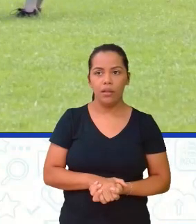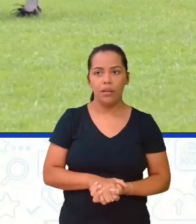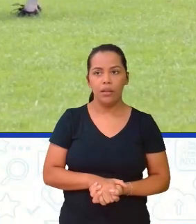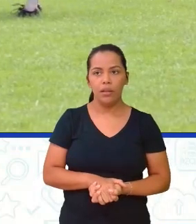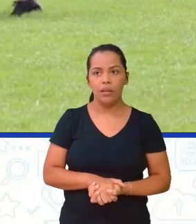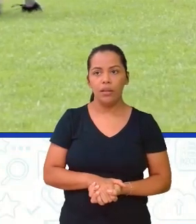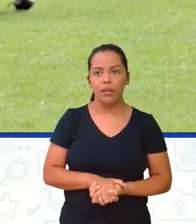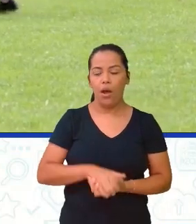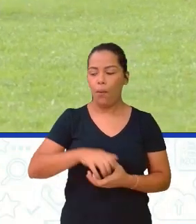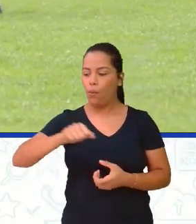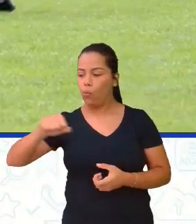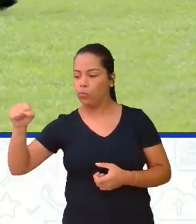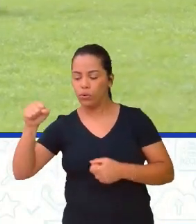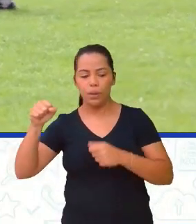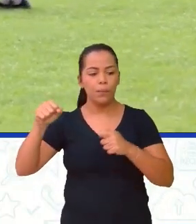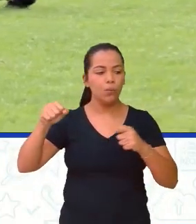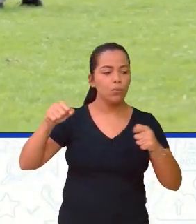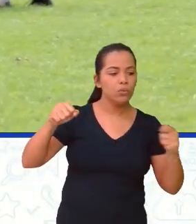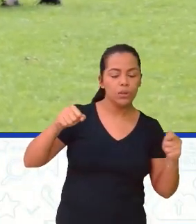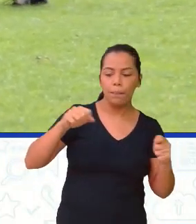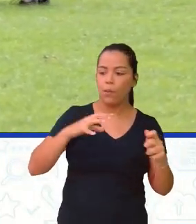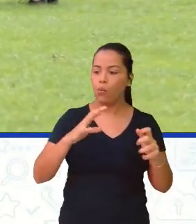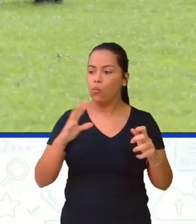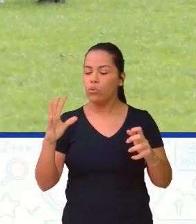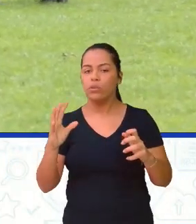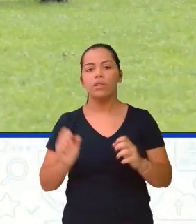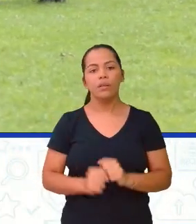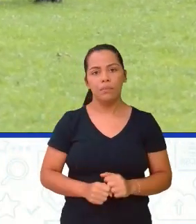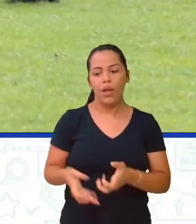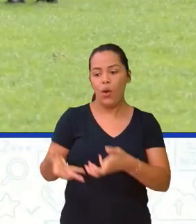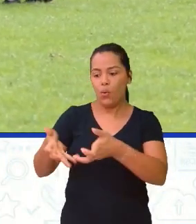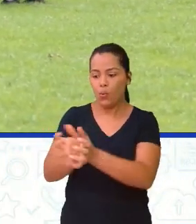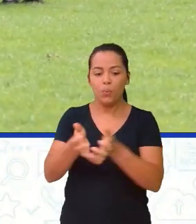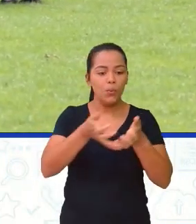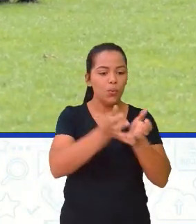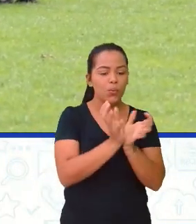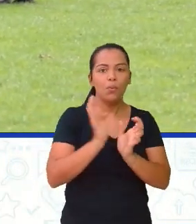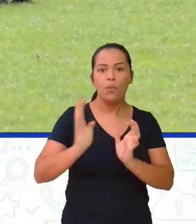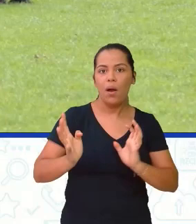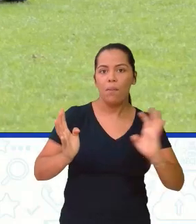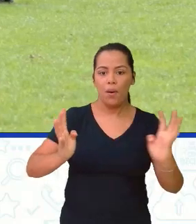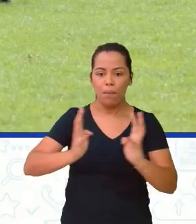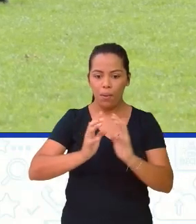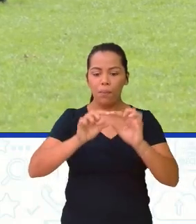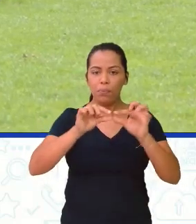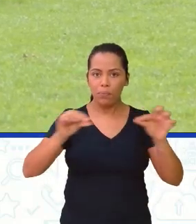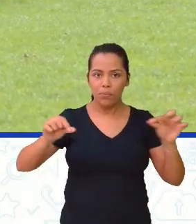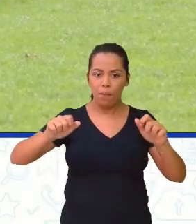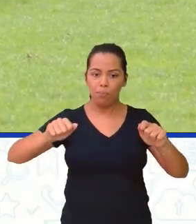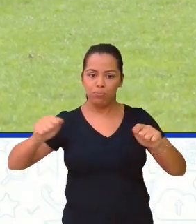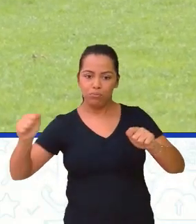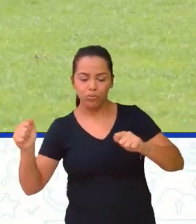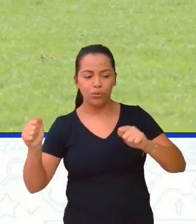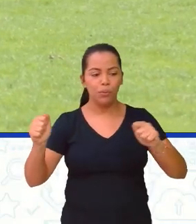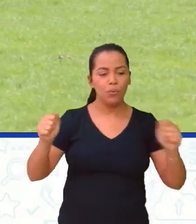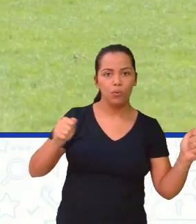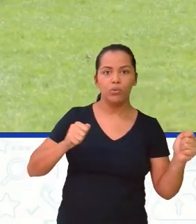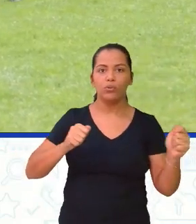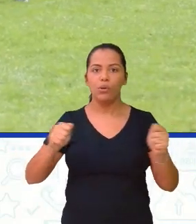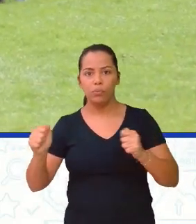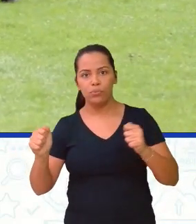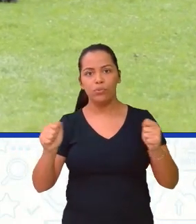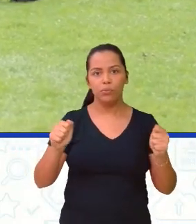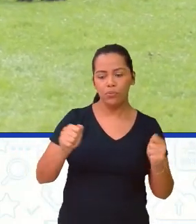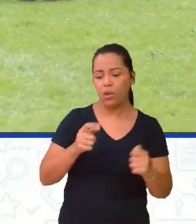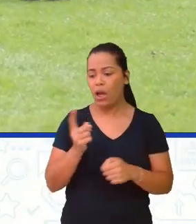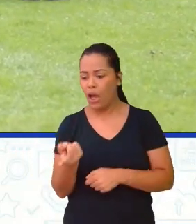aí um puxa para um lado, outro puxa para o outro, um grupo de meninas de um lado, um grupo de meninas de outro, e aí elas querem vencer, porque tem aí